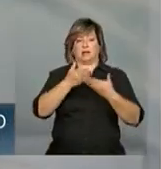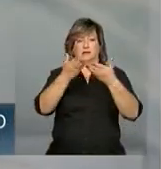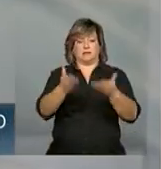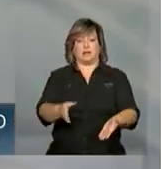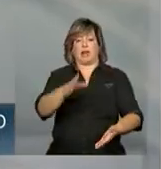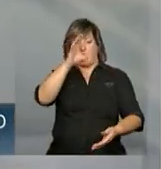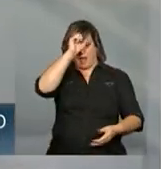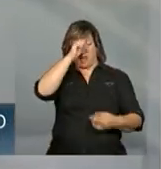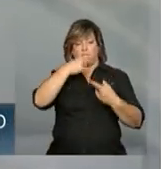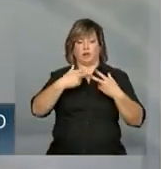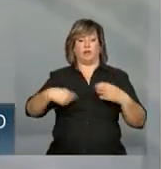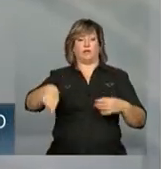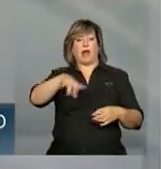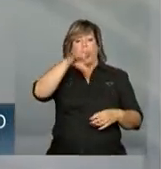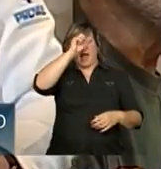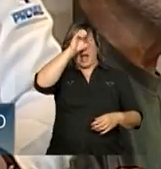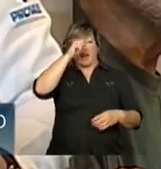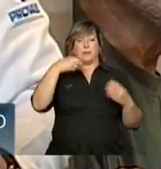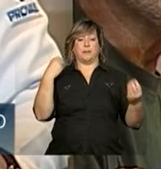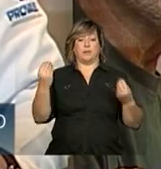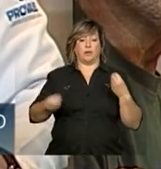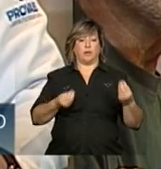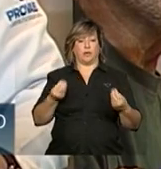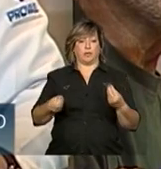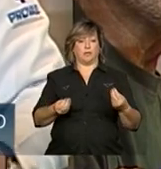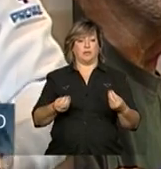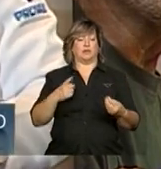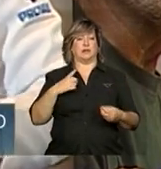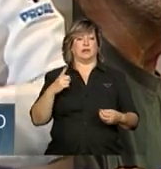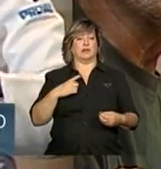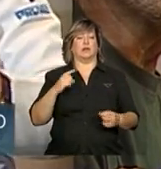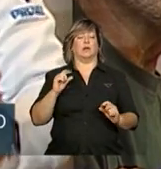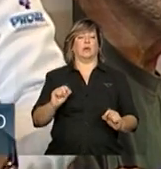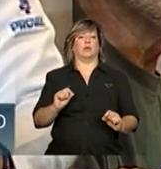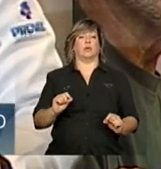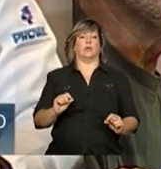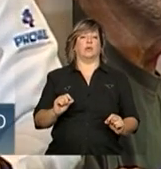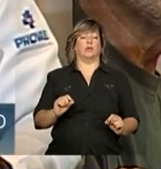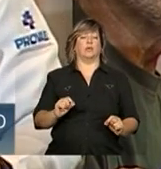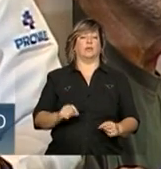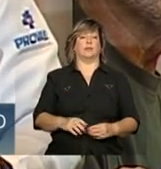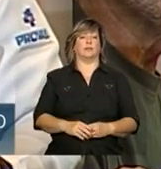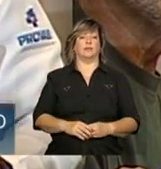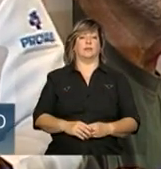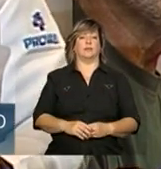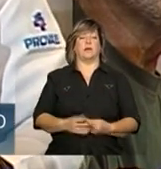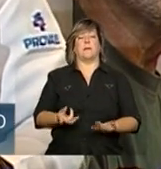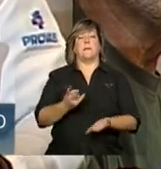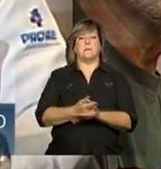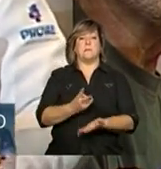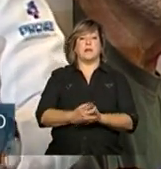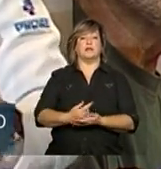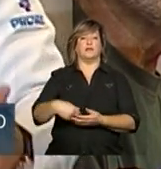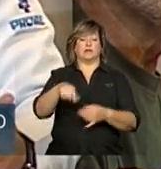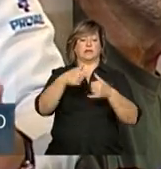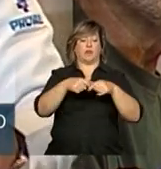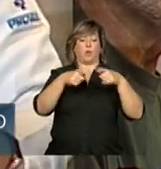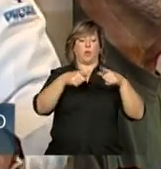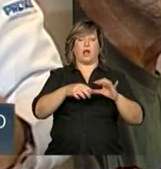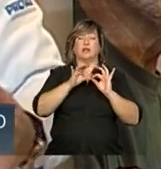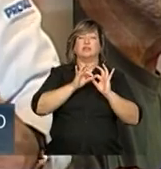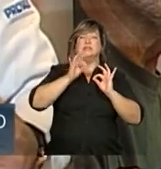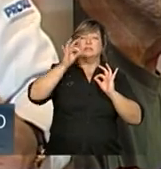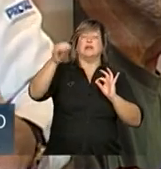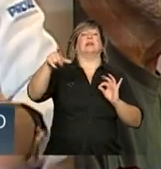instrumento, de modo que vocês puderão, numa situação de, mesmo que estejam num local distante como